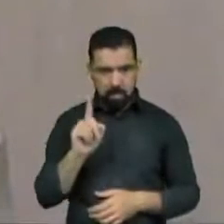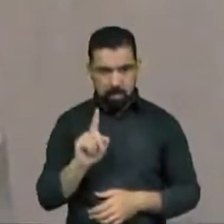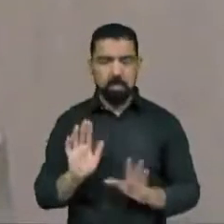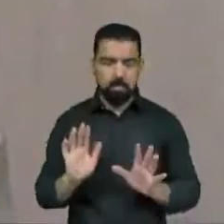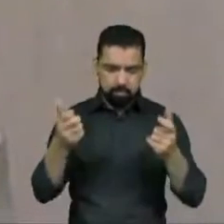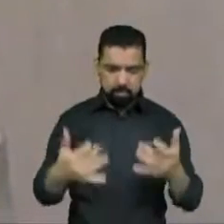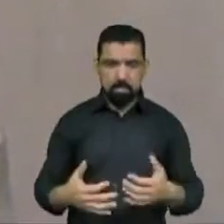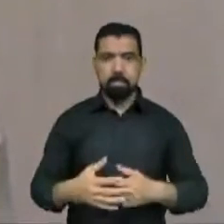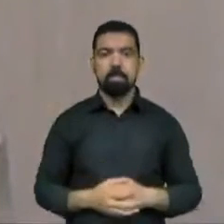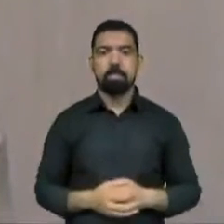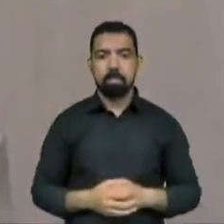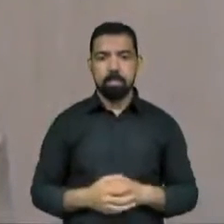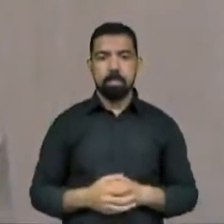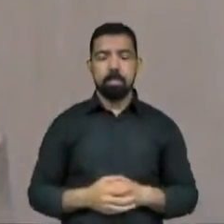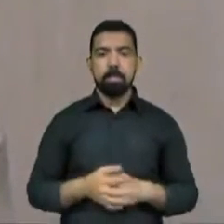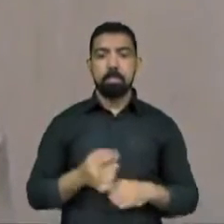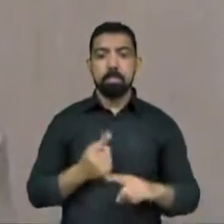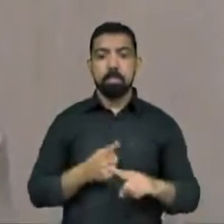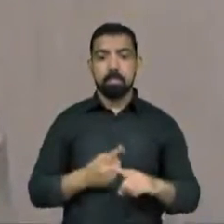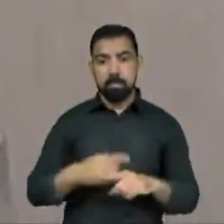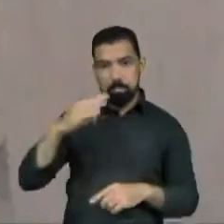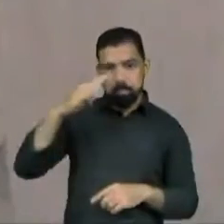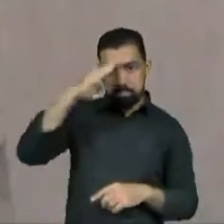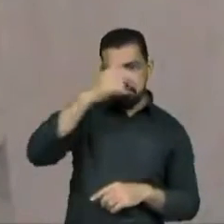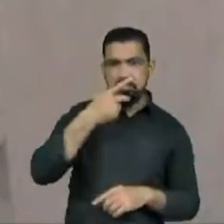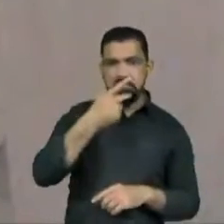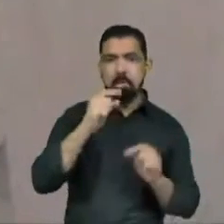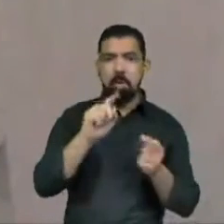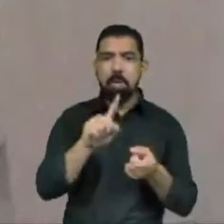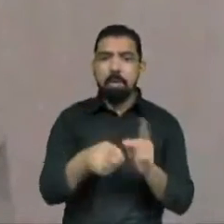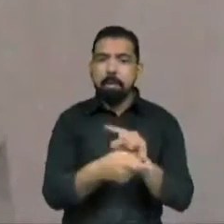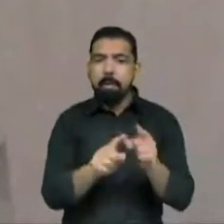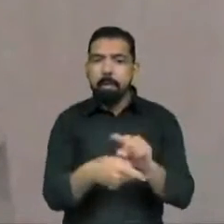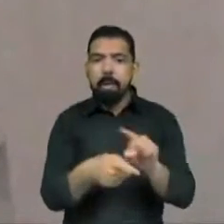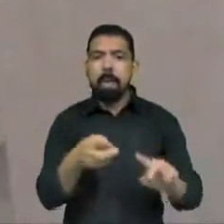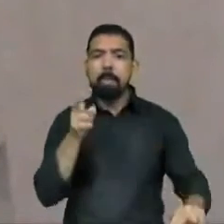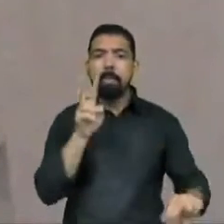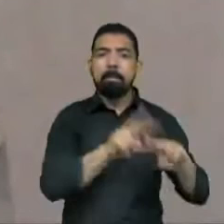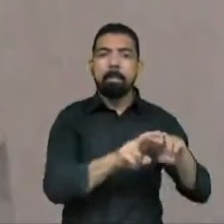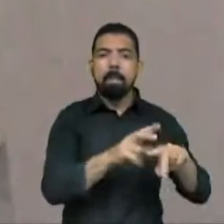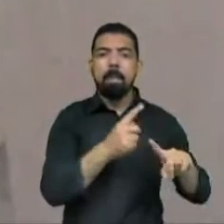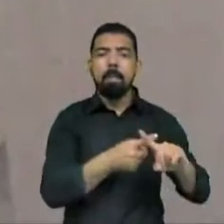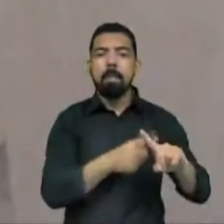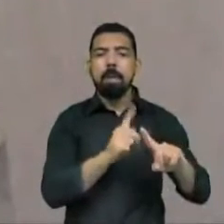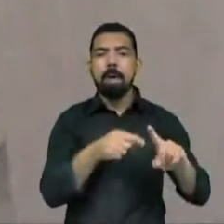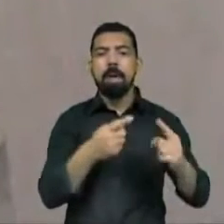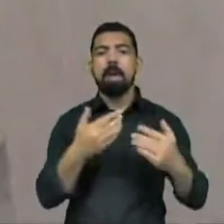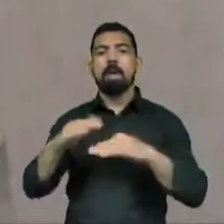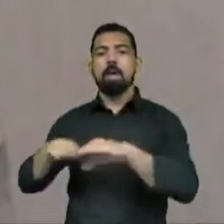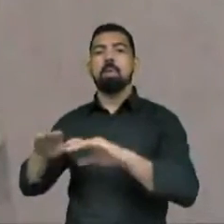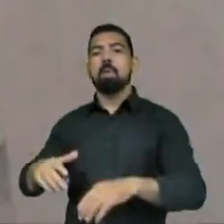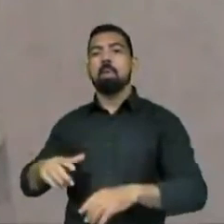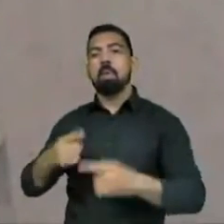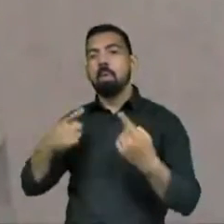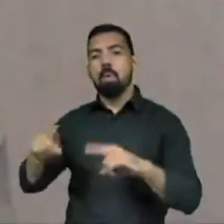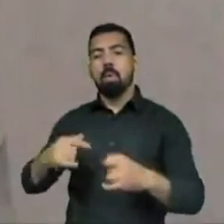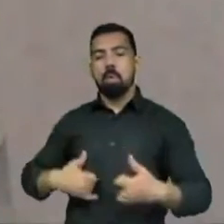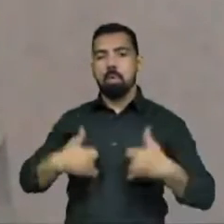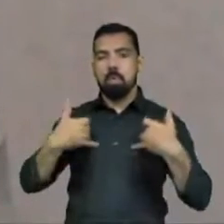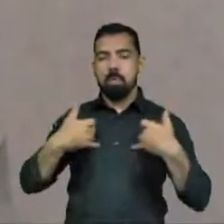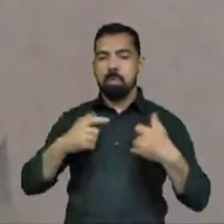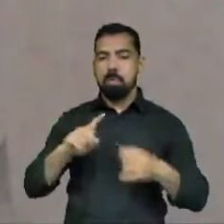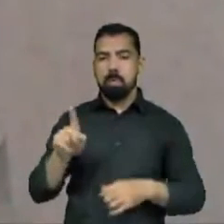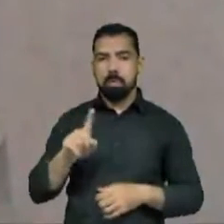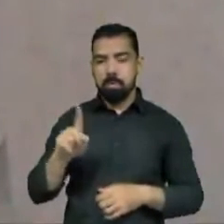Porque a narrativa bolsonarista é uma narrativa que ele foi preso por crime contra a honra. Ele desrespeitou